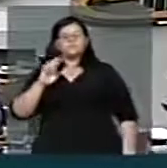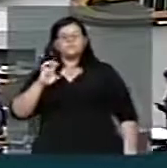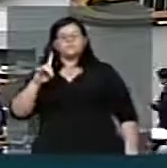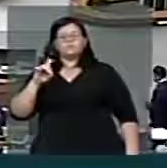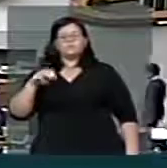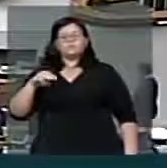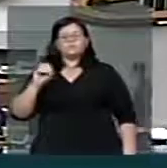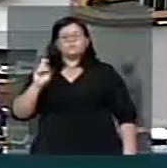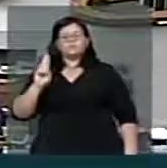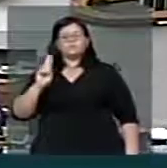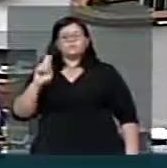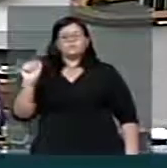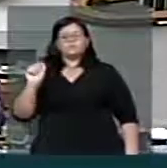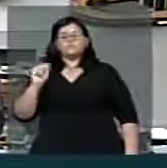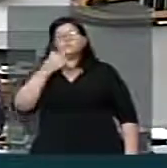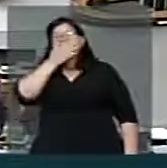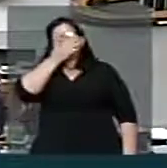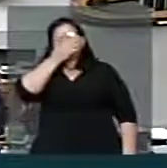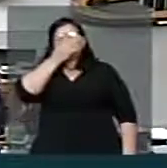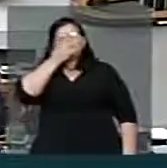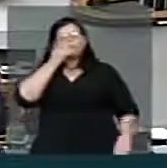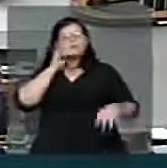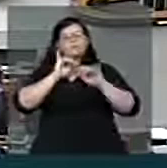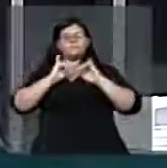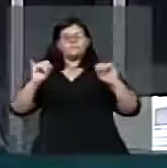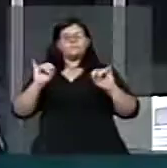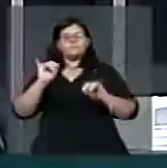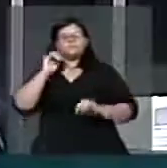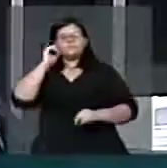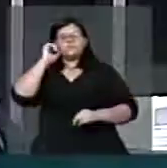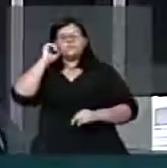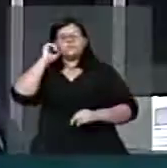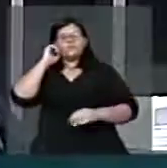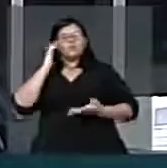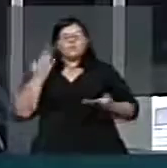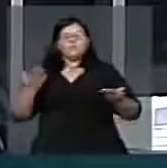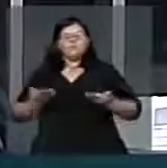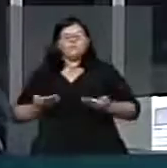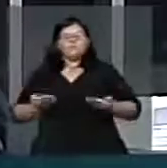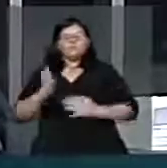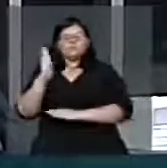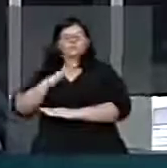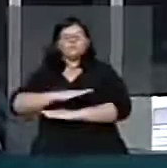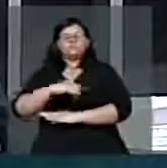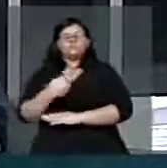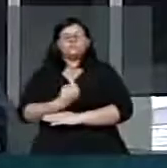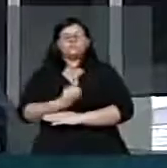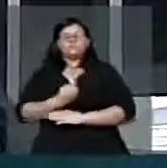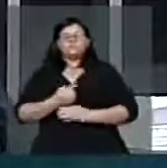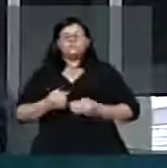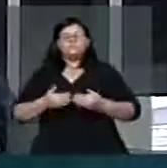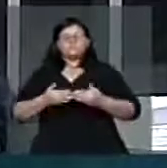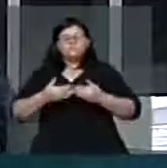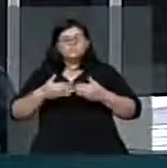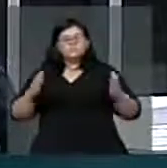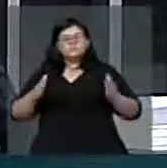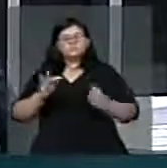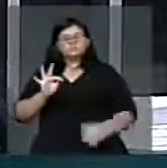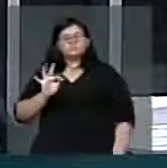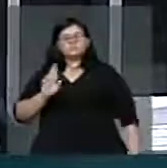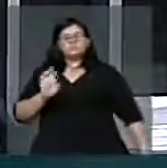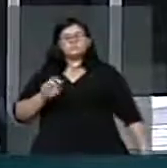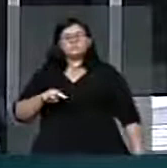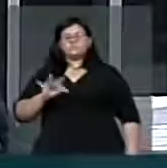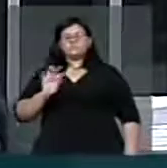deputados, para comunicar, senhor presidente, que na tarde de hoje nós lançamos a frente parlamentar